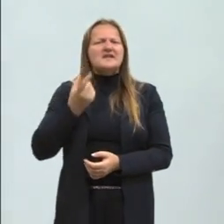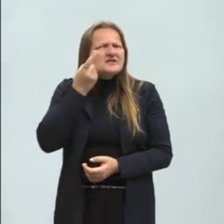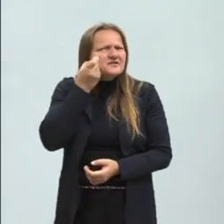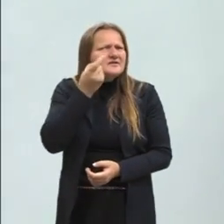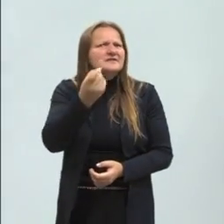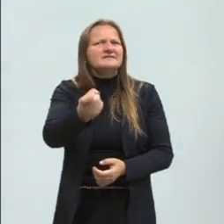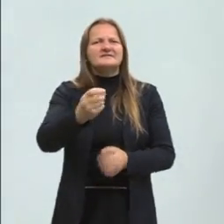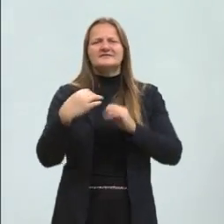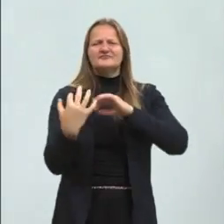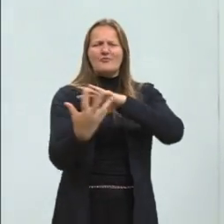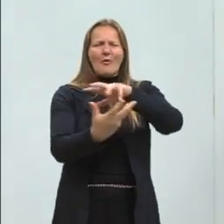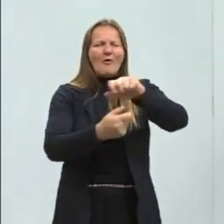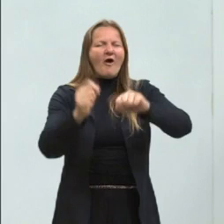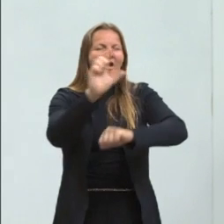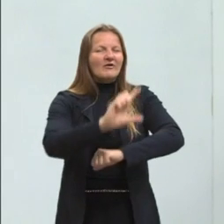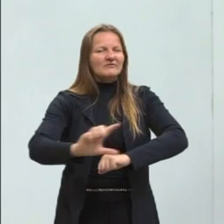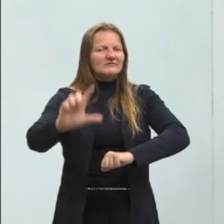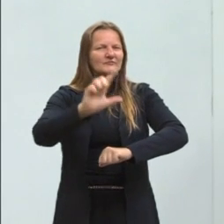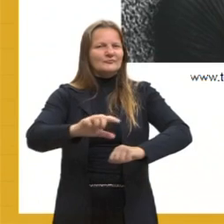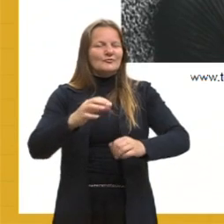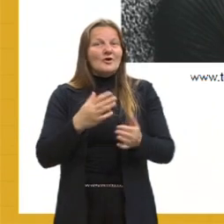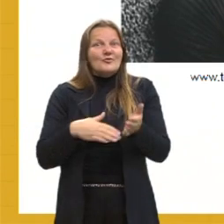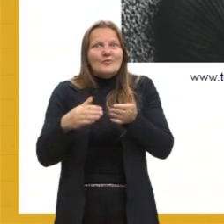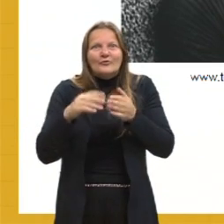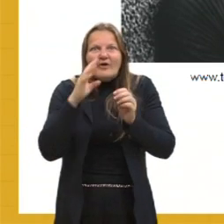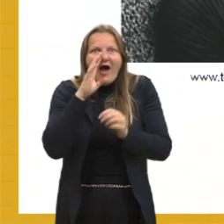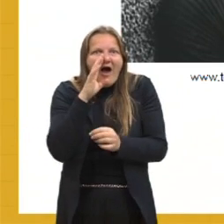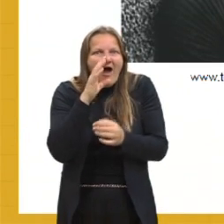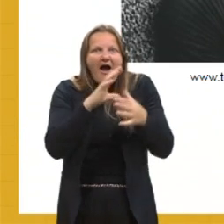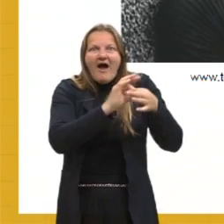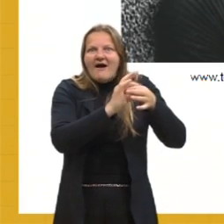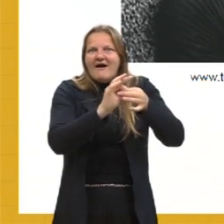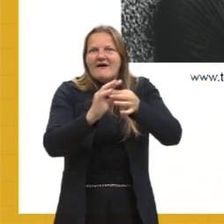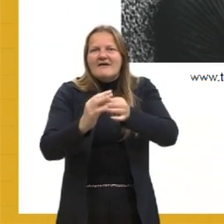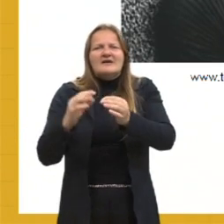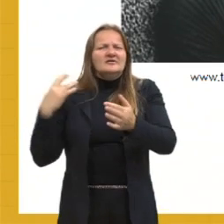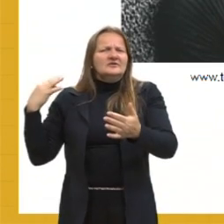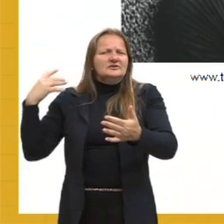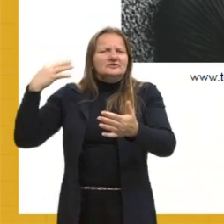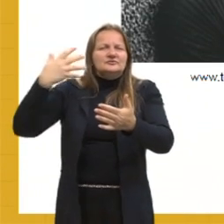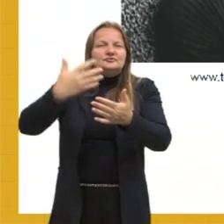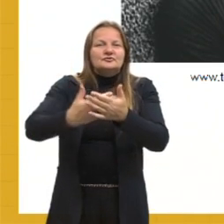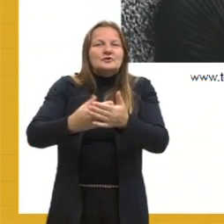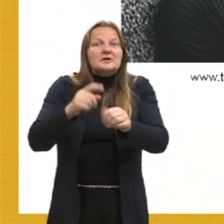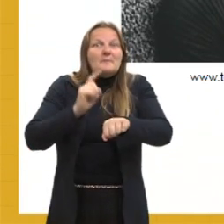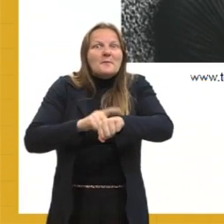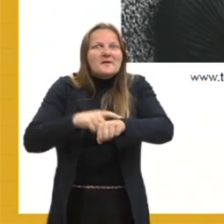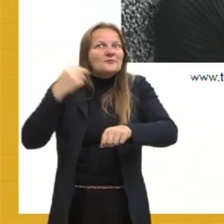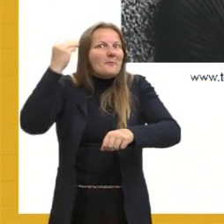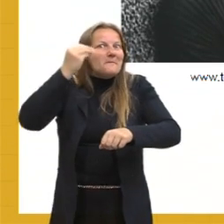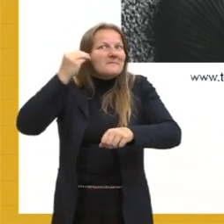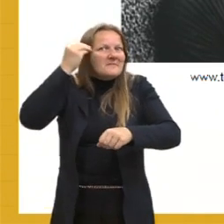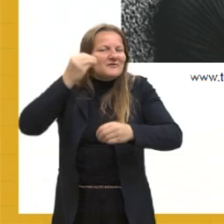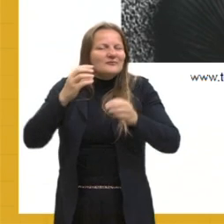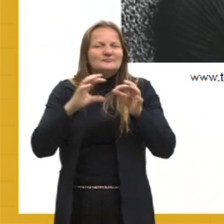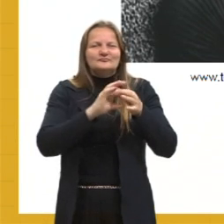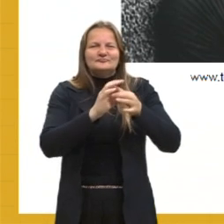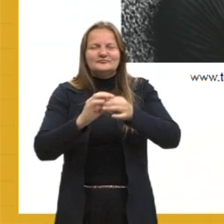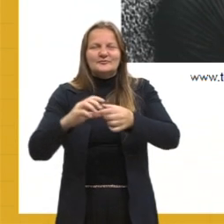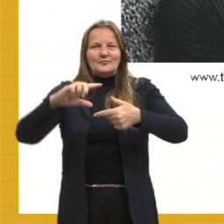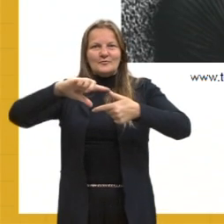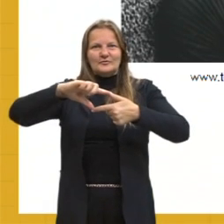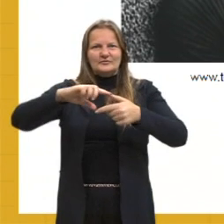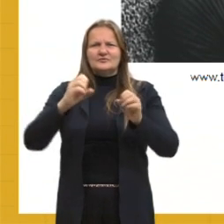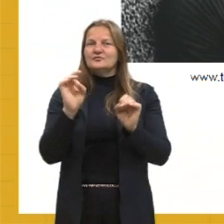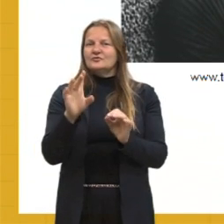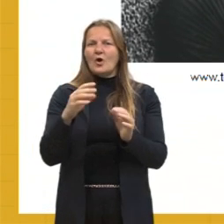o universo da literatura, essa atemporalidade, esse tempo psicológico. Lembrando que quando a gente fala em modernismo, a gente não